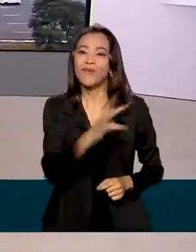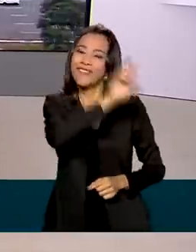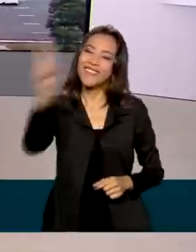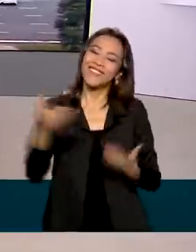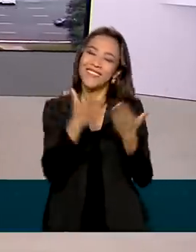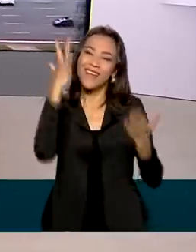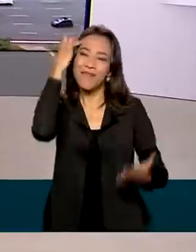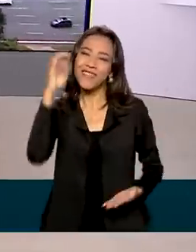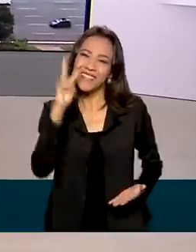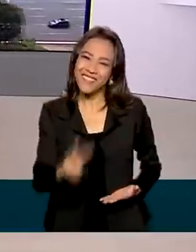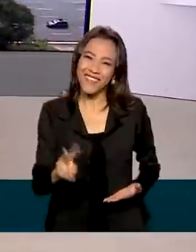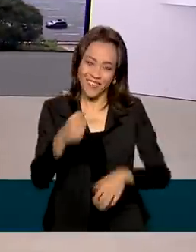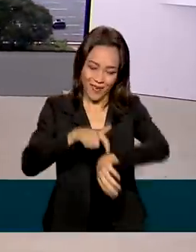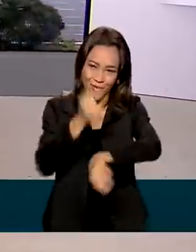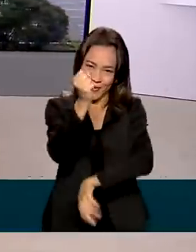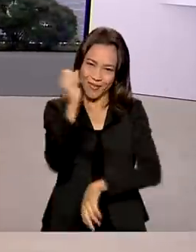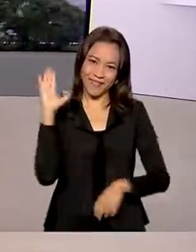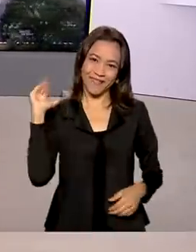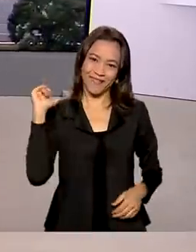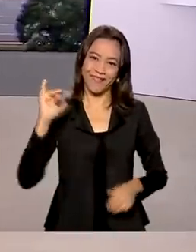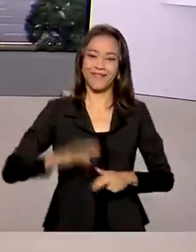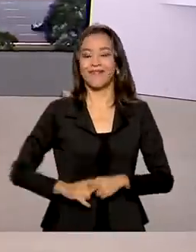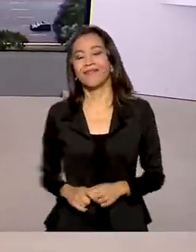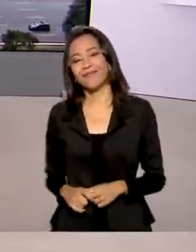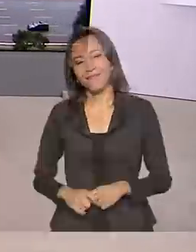você. A gente se vê amanhã às 8 horas. Tchau, tchau.